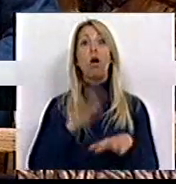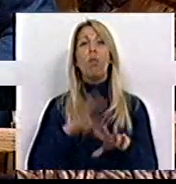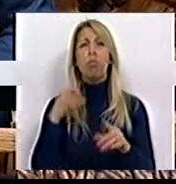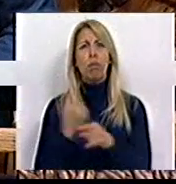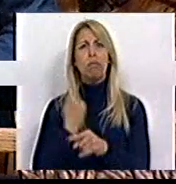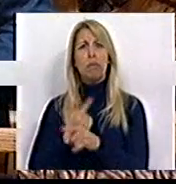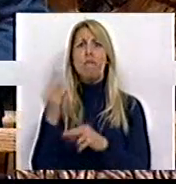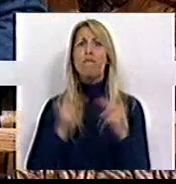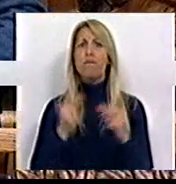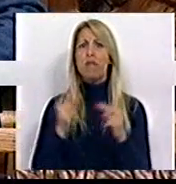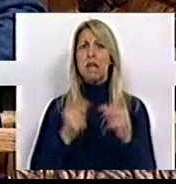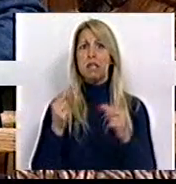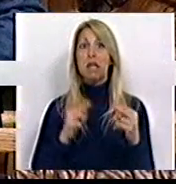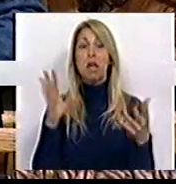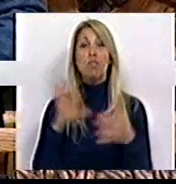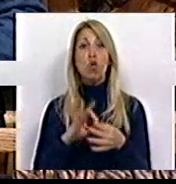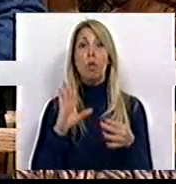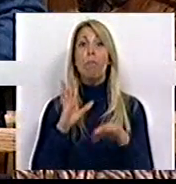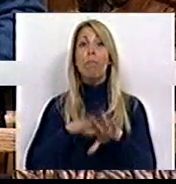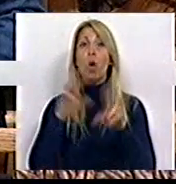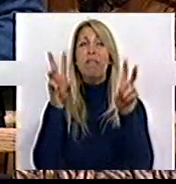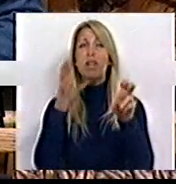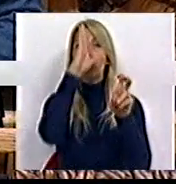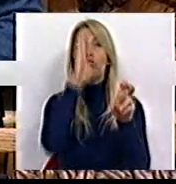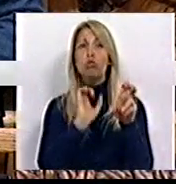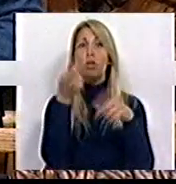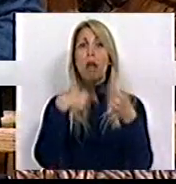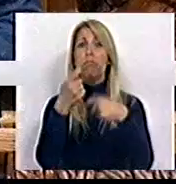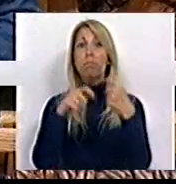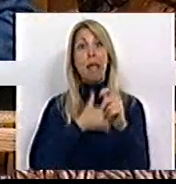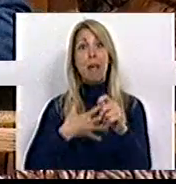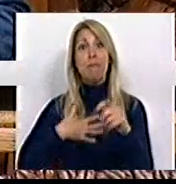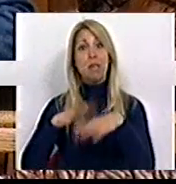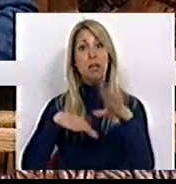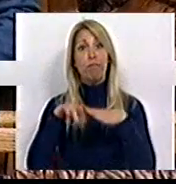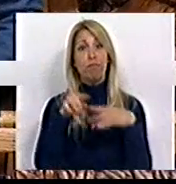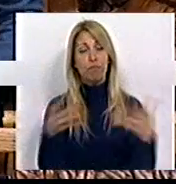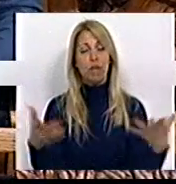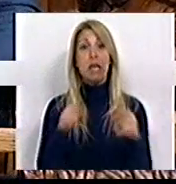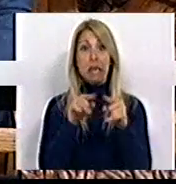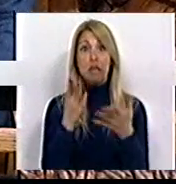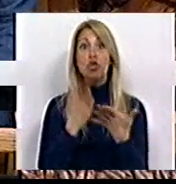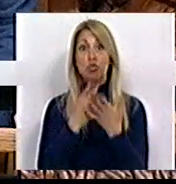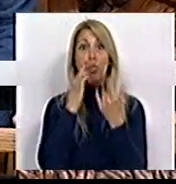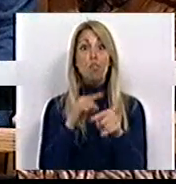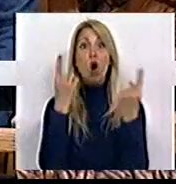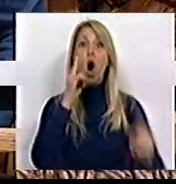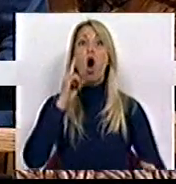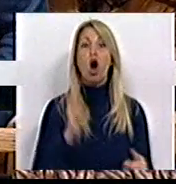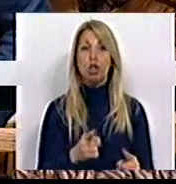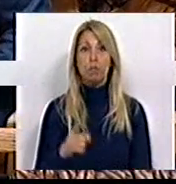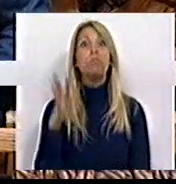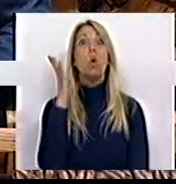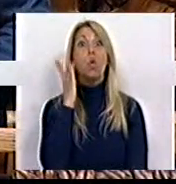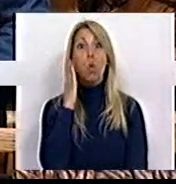instrumentos financeiros e designadamente sobre os títulos do Estado comercializados pela empresa. O que esse estudo revelou foi que num